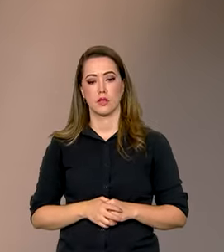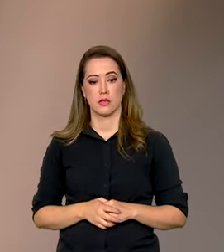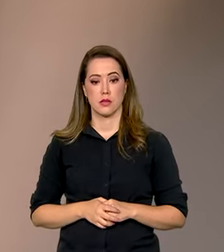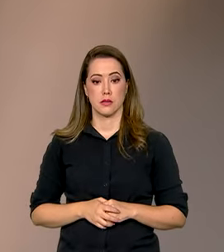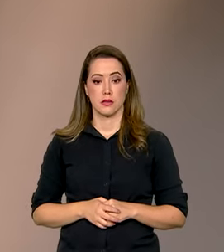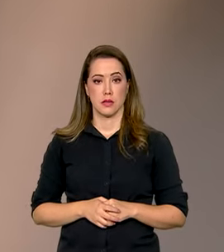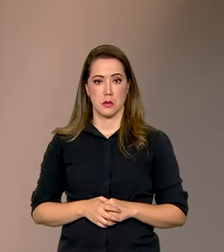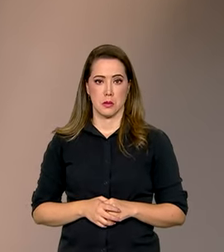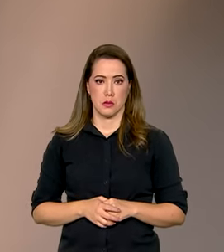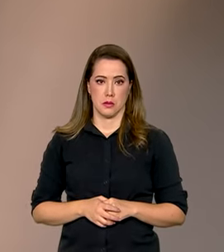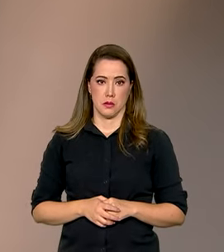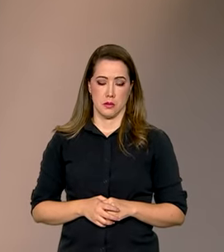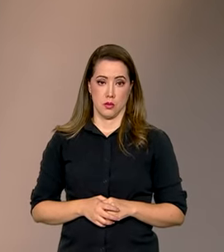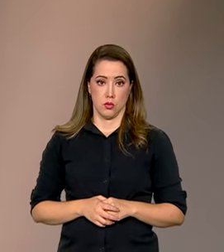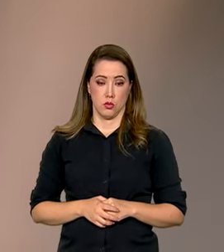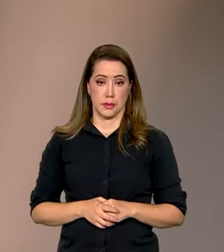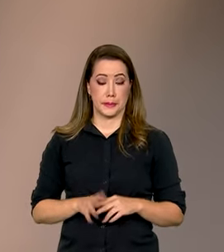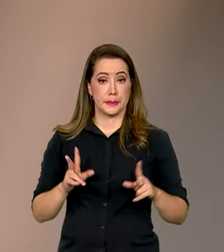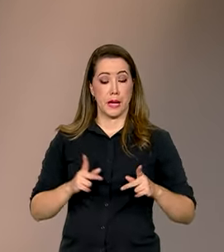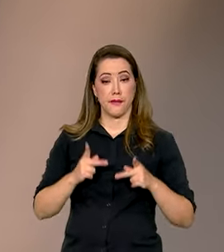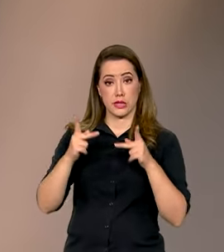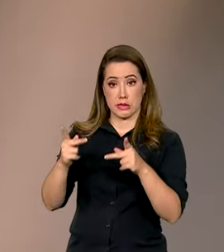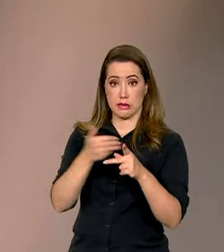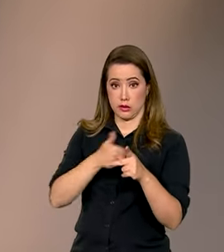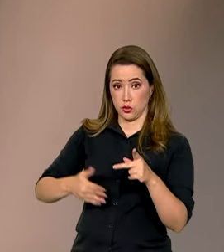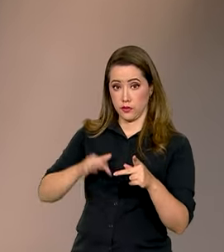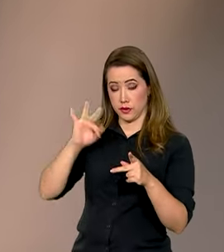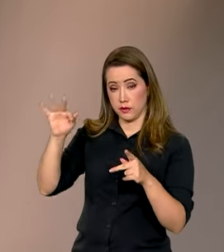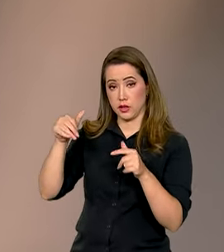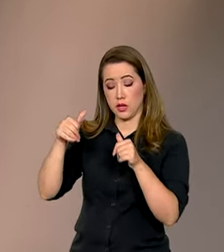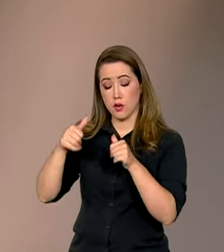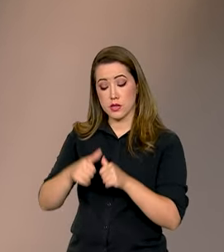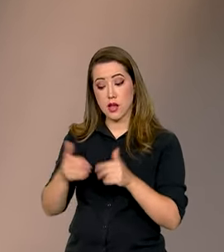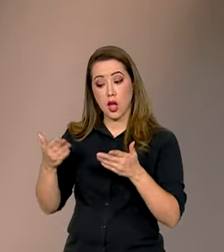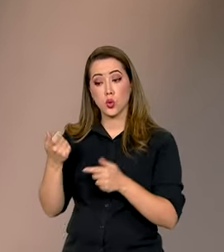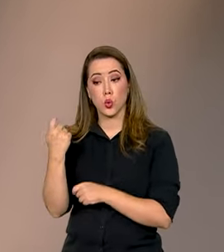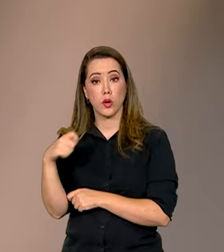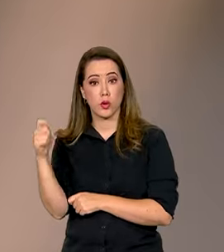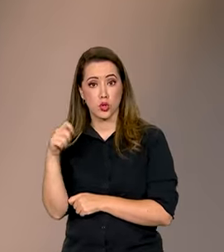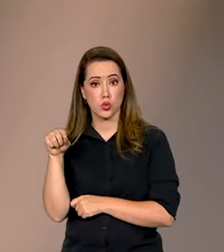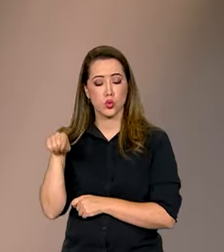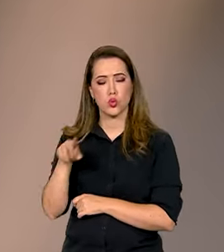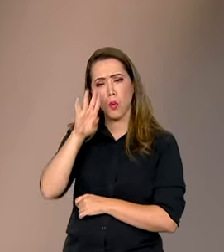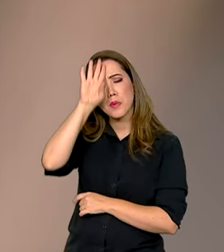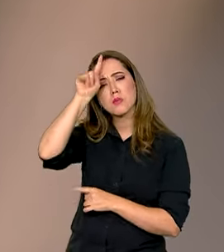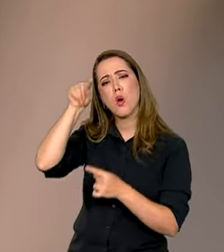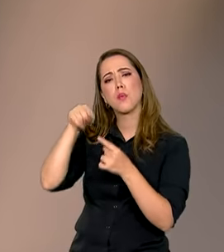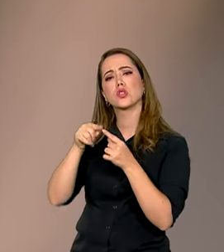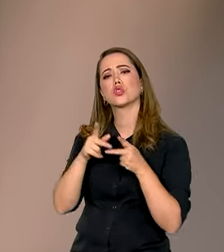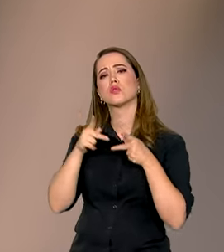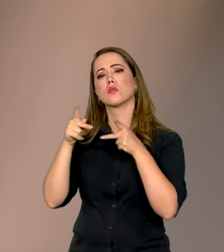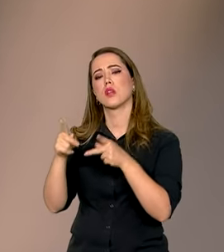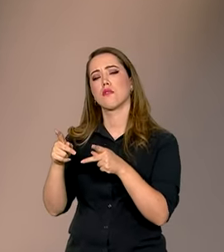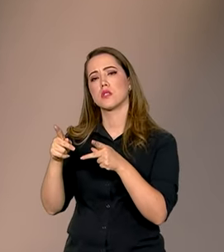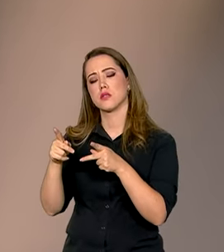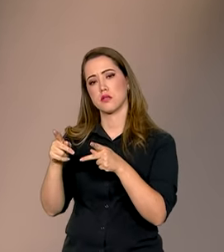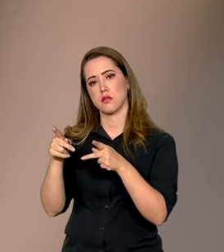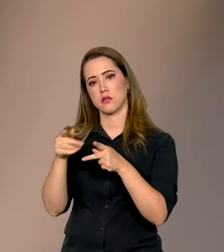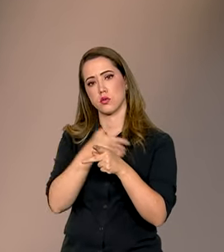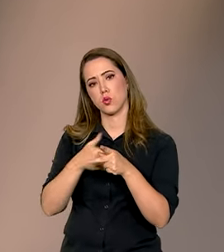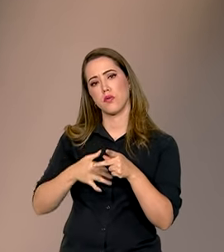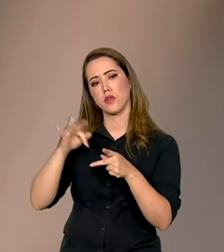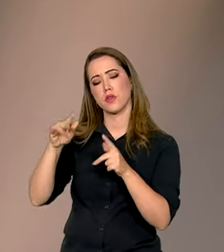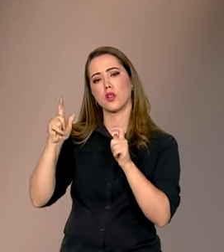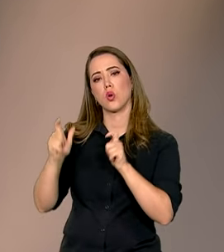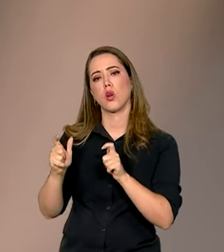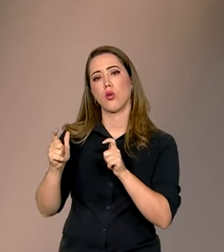A caravana federativa esteve no Rio Grande do Sul. O principal objetivo da caravana é estabelecer uma comunicação eficaz com